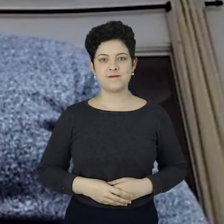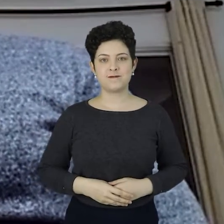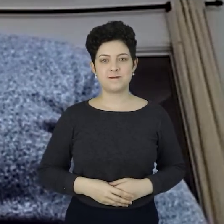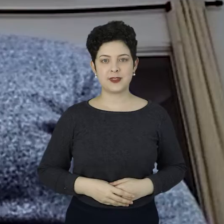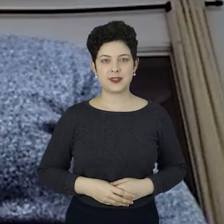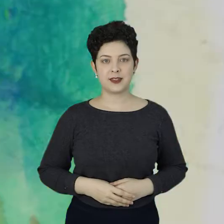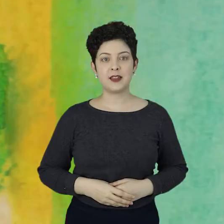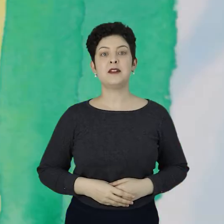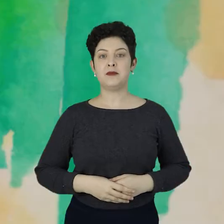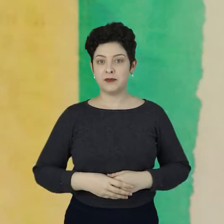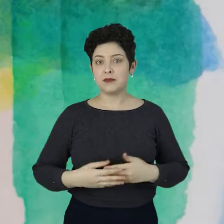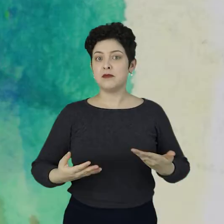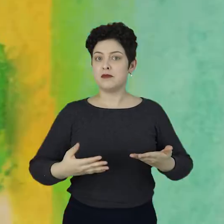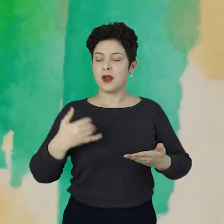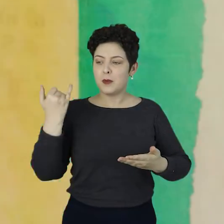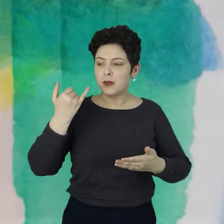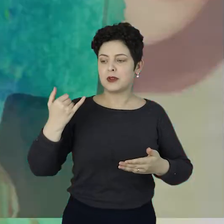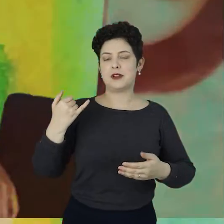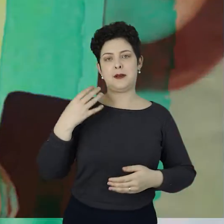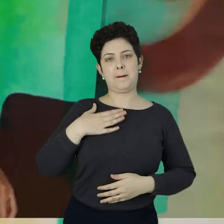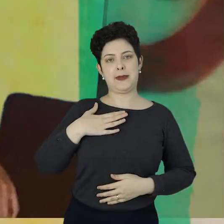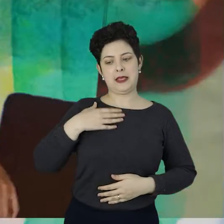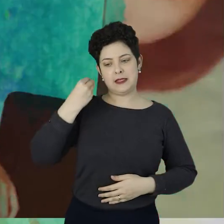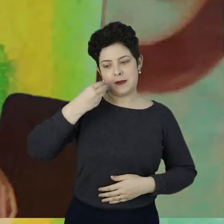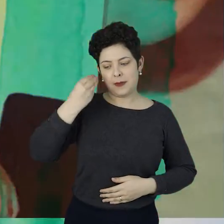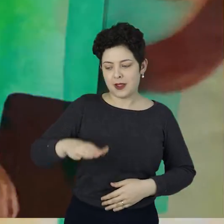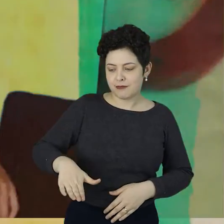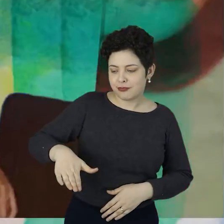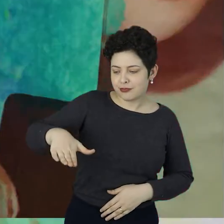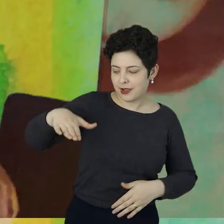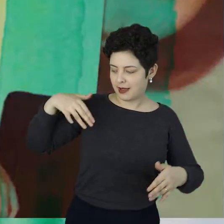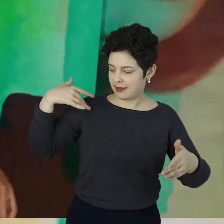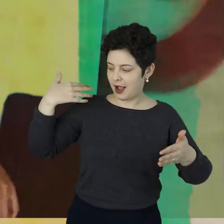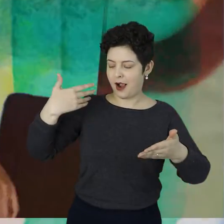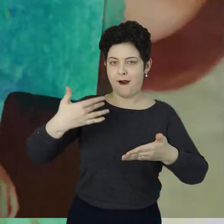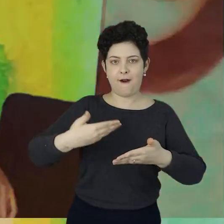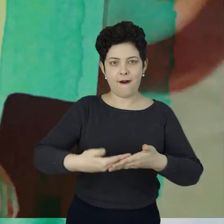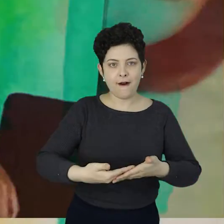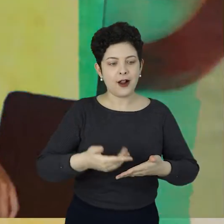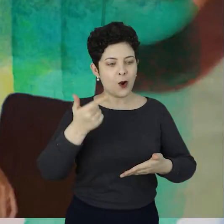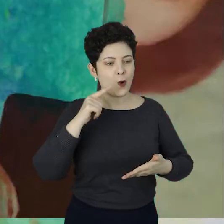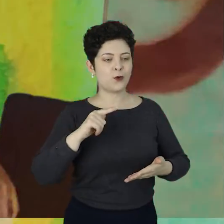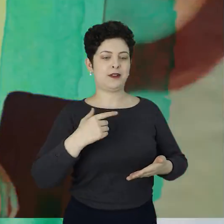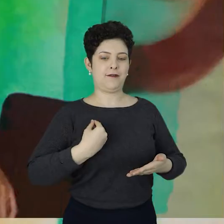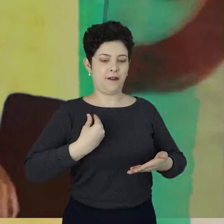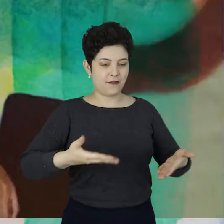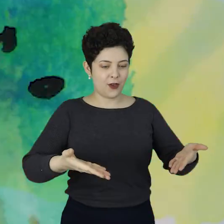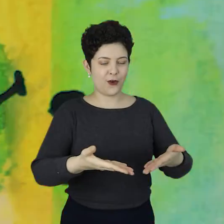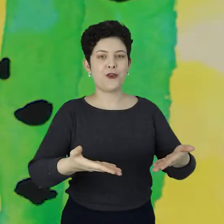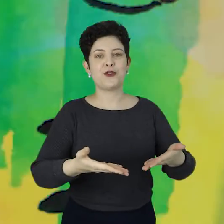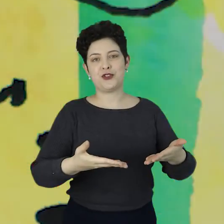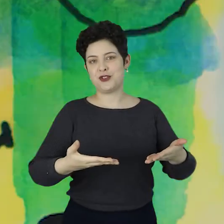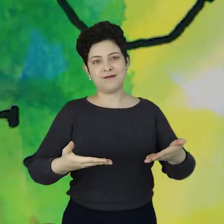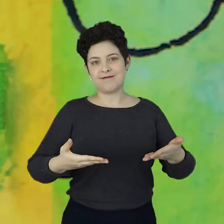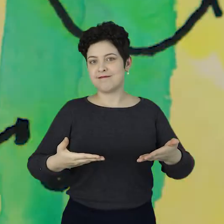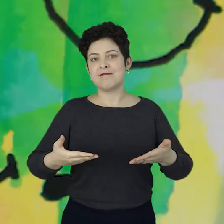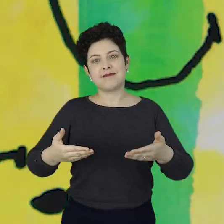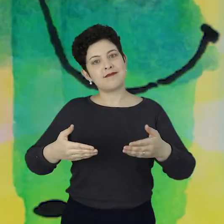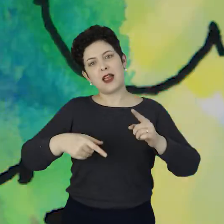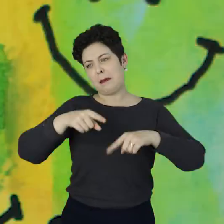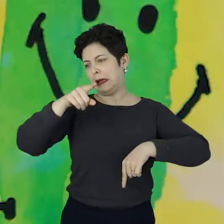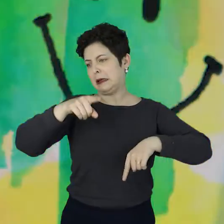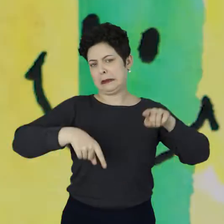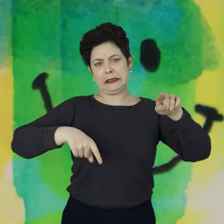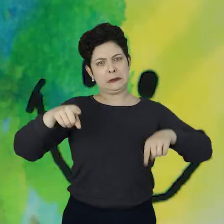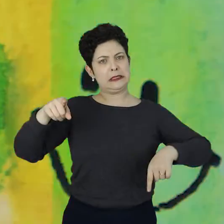obrigatório. Foi válido que eu passei desde pequeno até agora, para eu chegar onde eu estou. A vida é